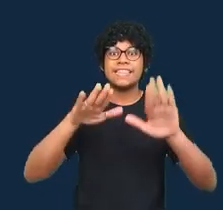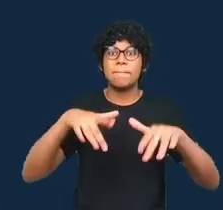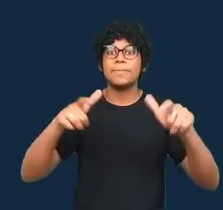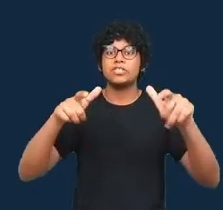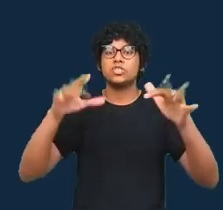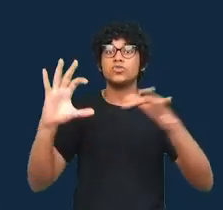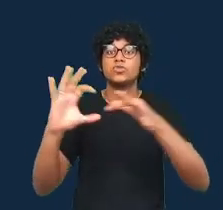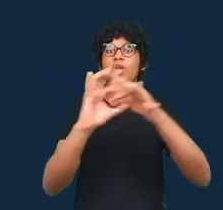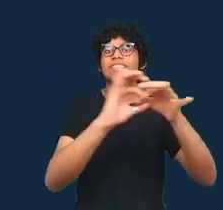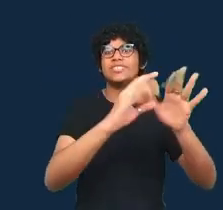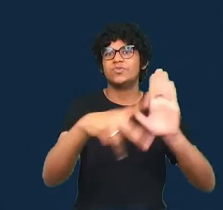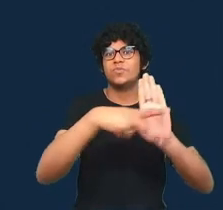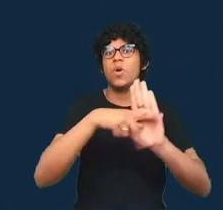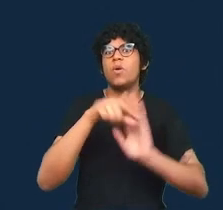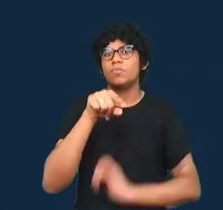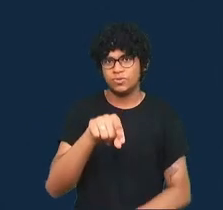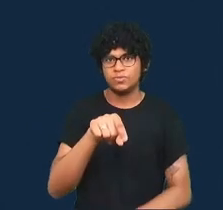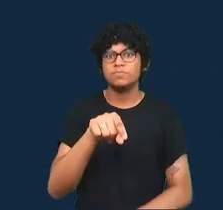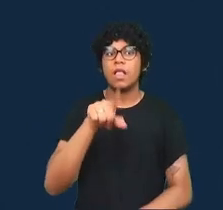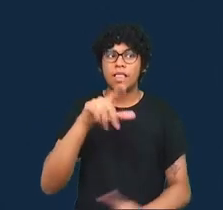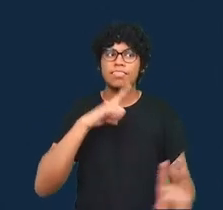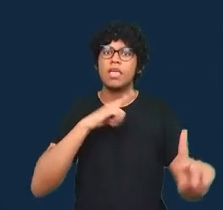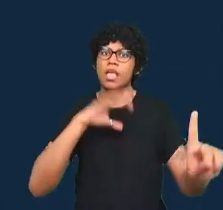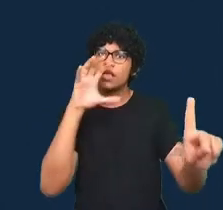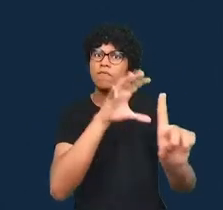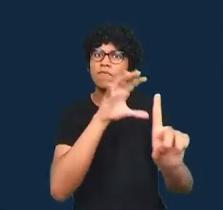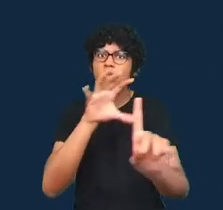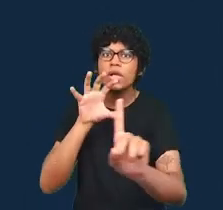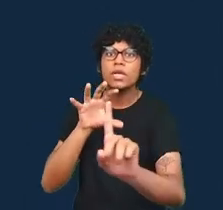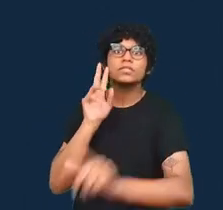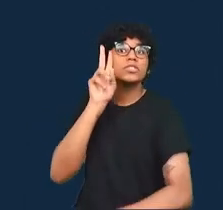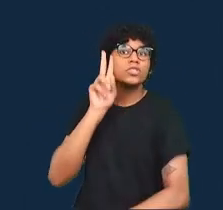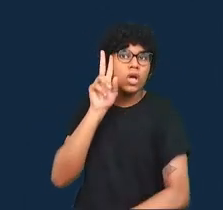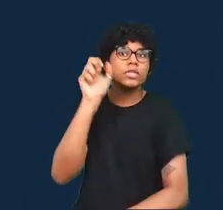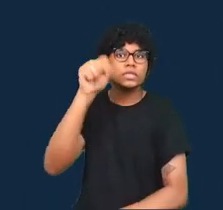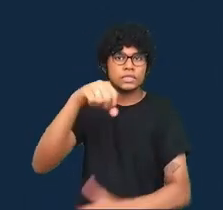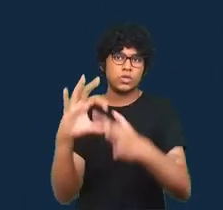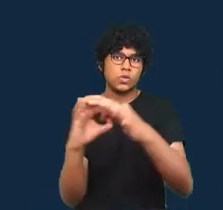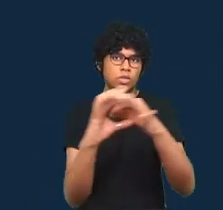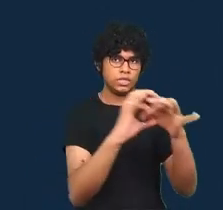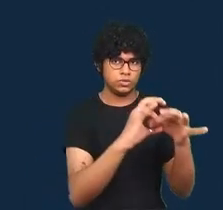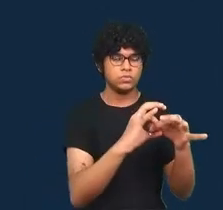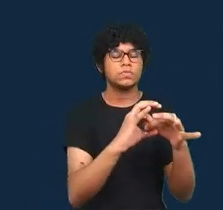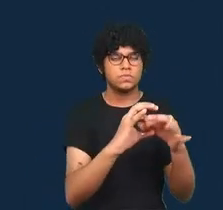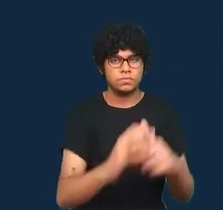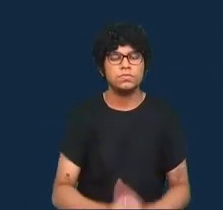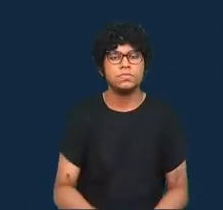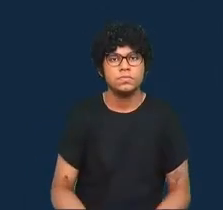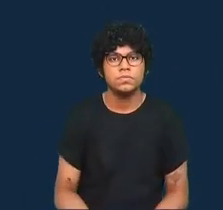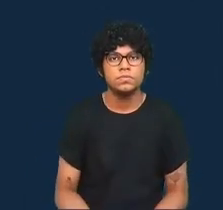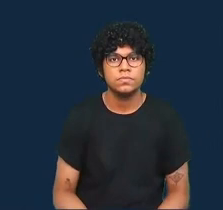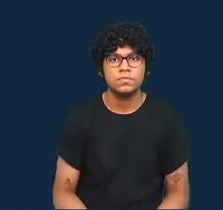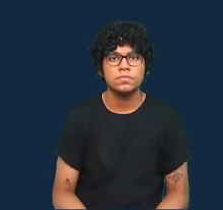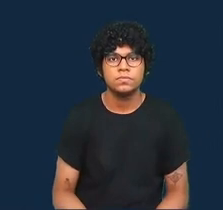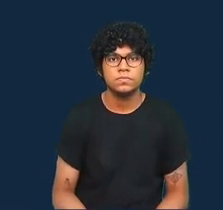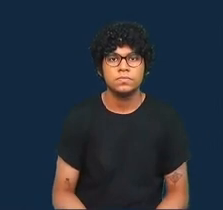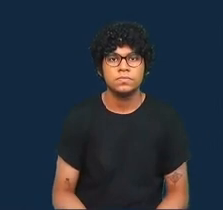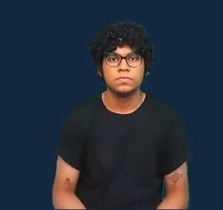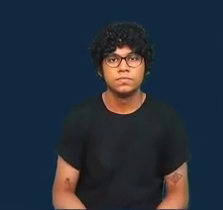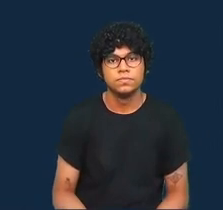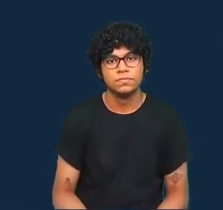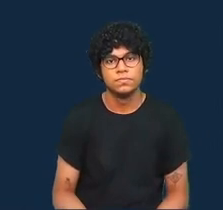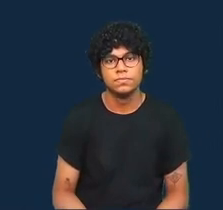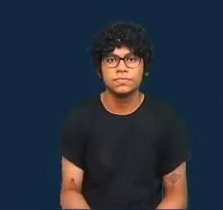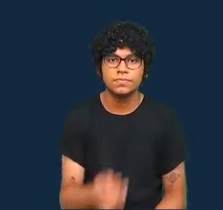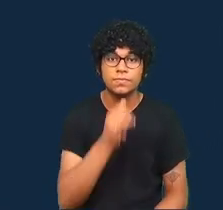para o conhecimento reproduzido e as histórias que são contadas por exemplo em seu capítulo